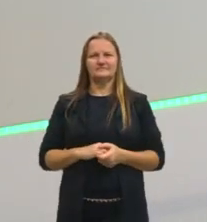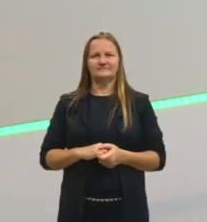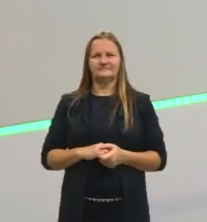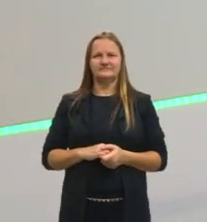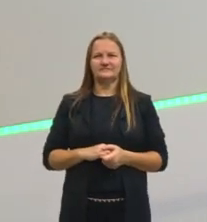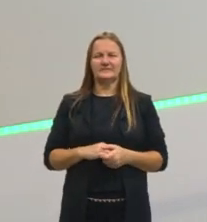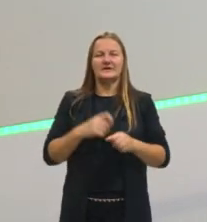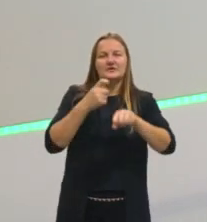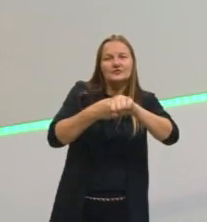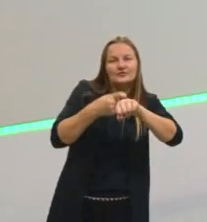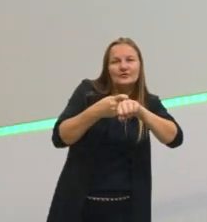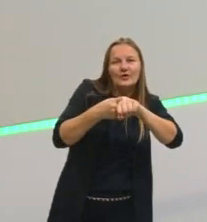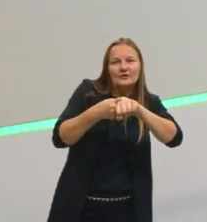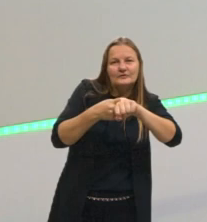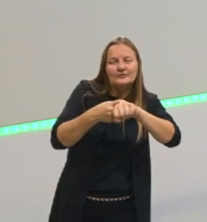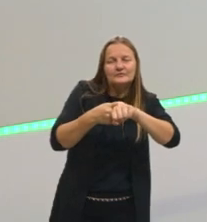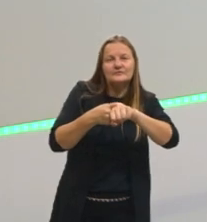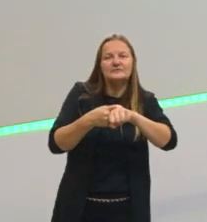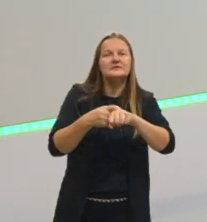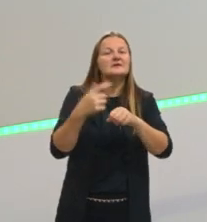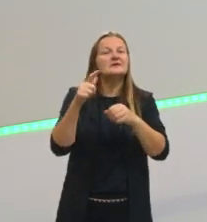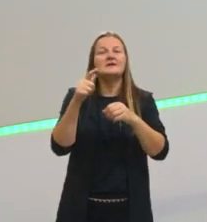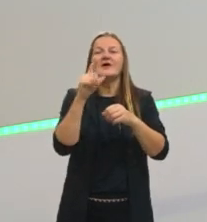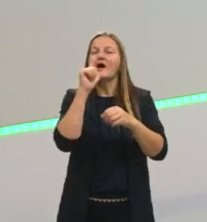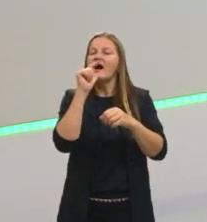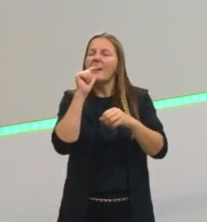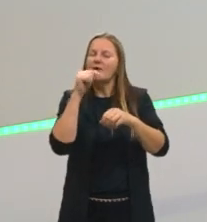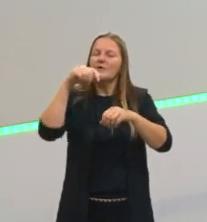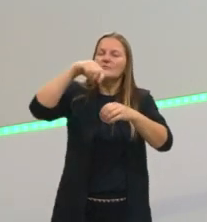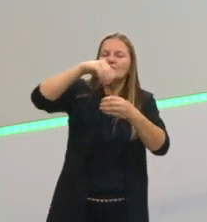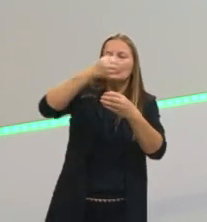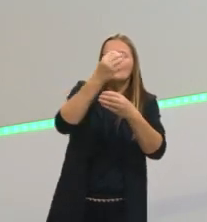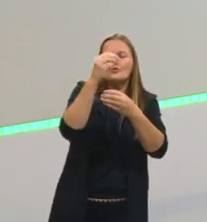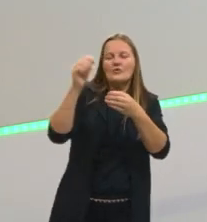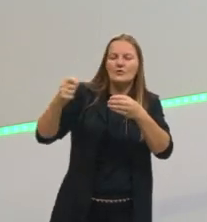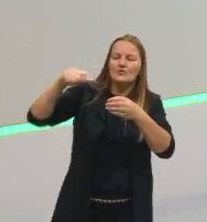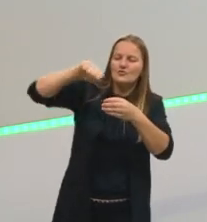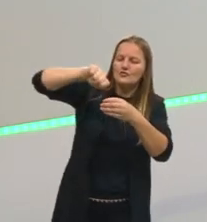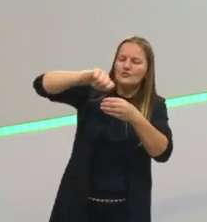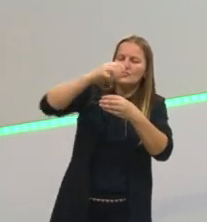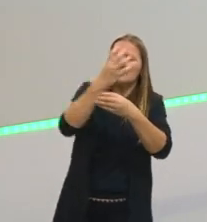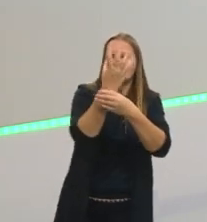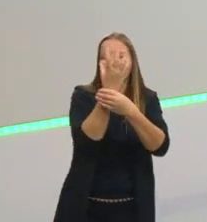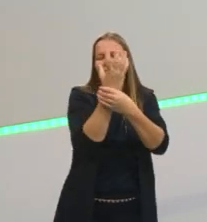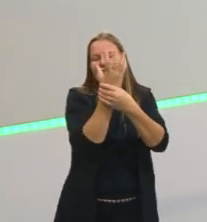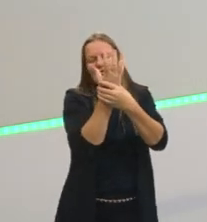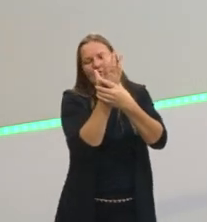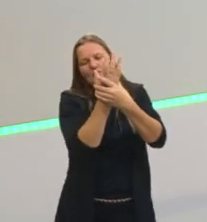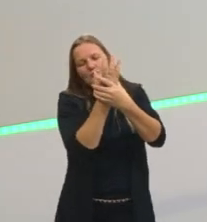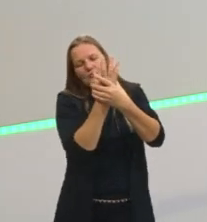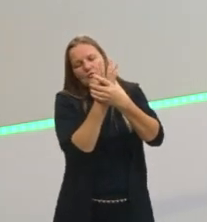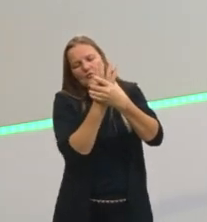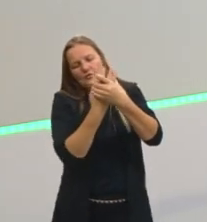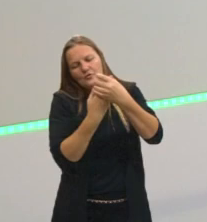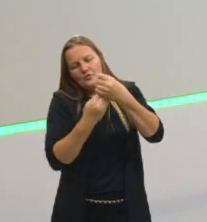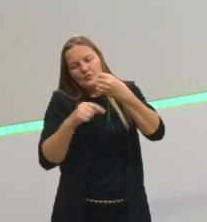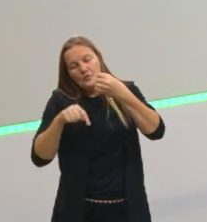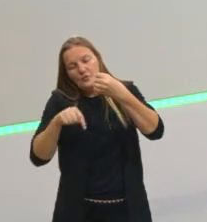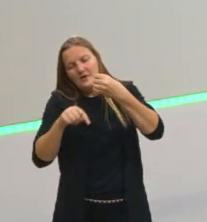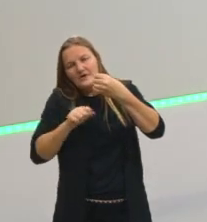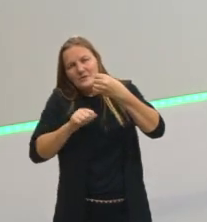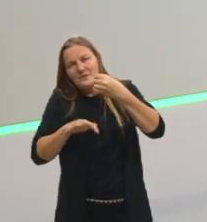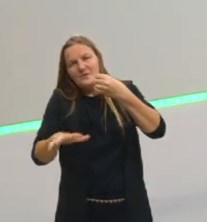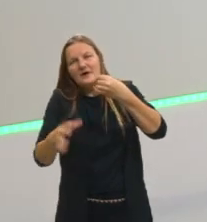substâncias sólidas, que são insolúveis, e líquidos. A gente adiciona um filtro, passa o líquido por ele, e deixando somente os